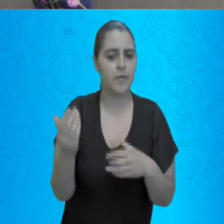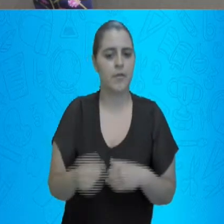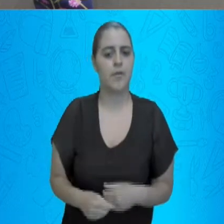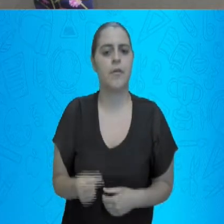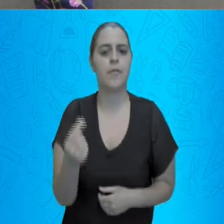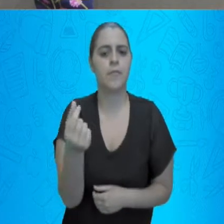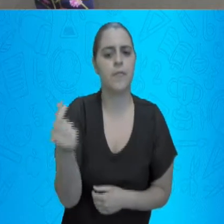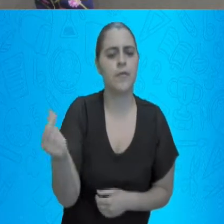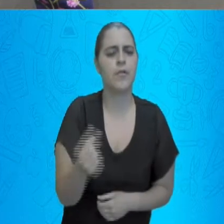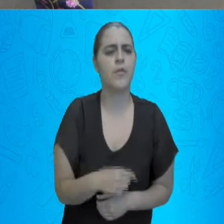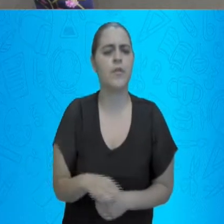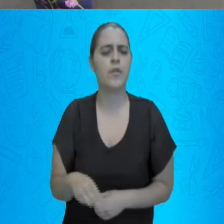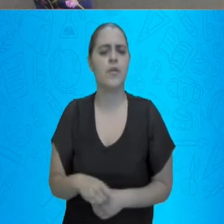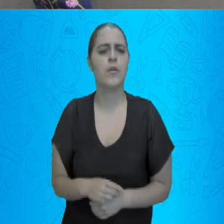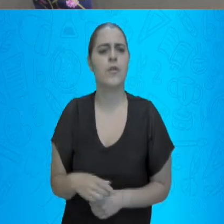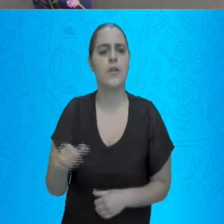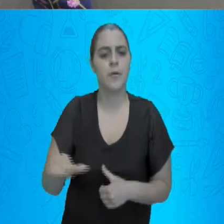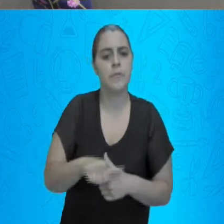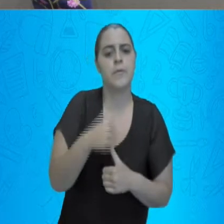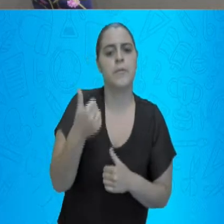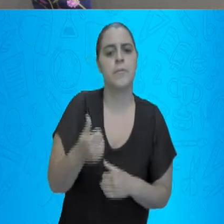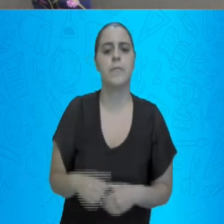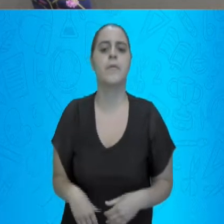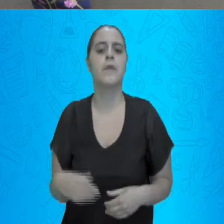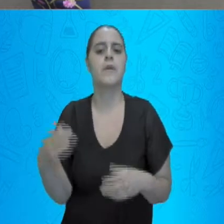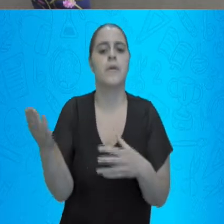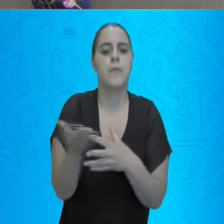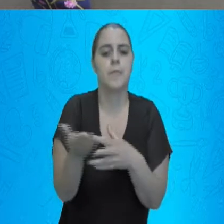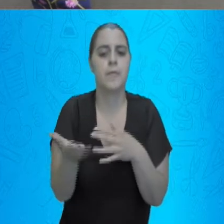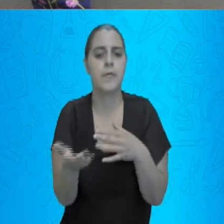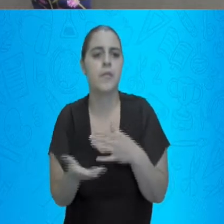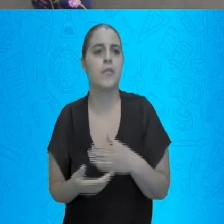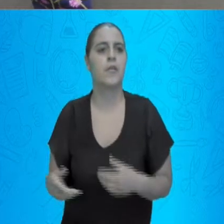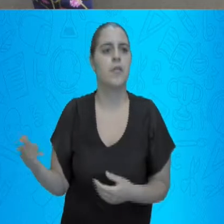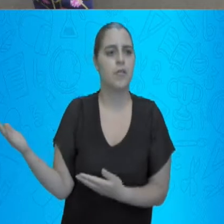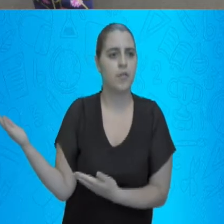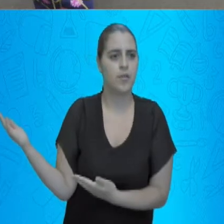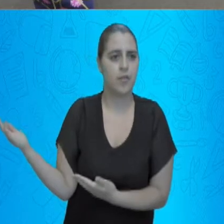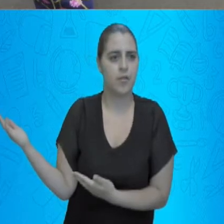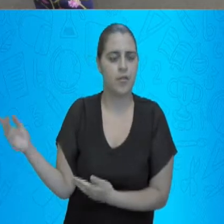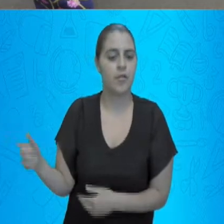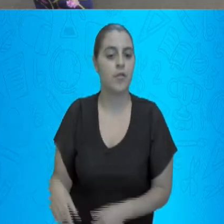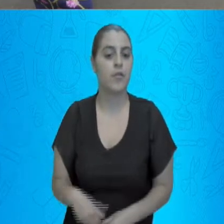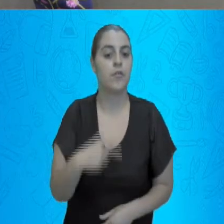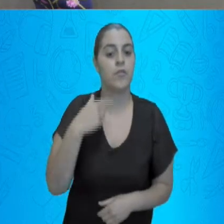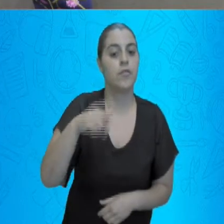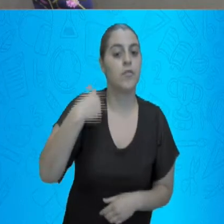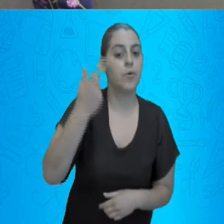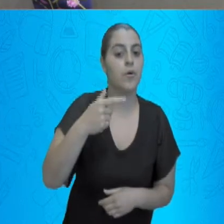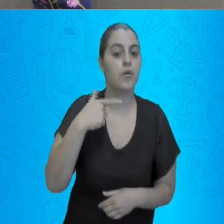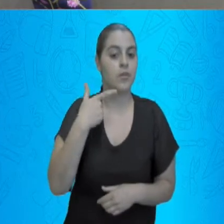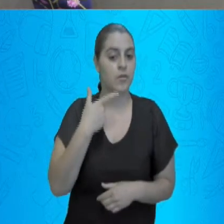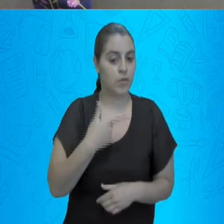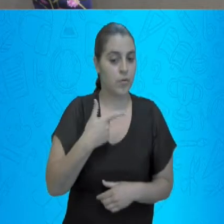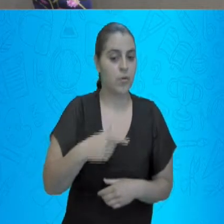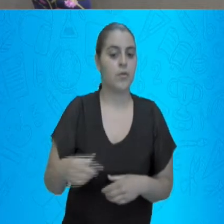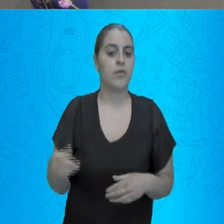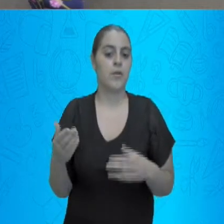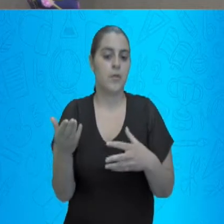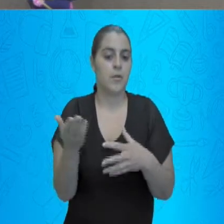eu chamo primeira parcela. O segundo valor eu chamo de segunda parcela. E o